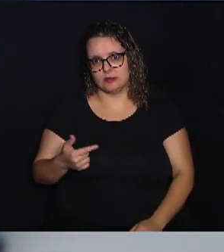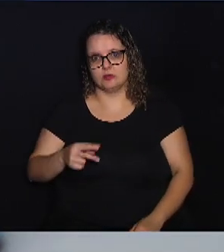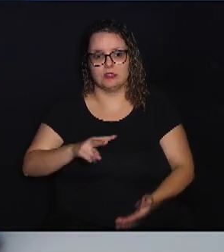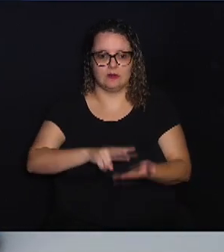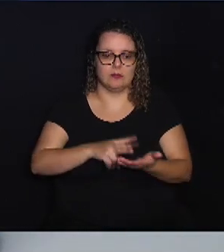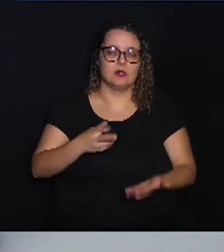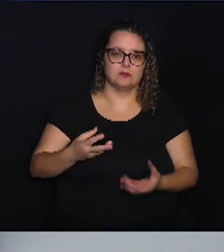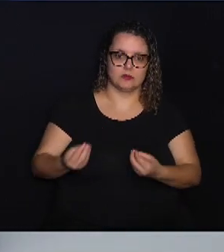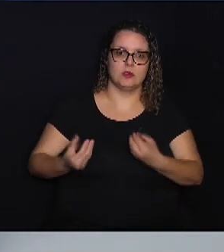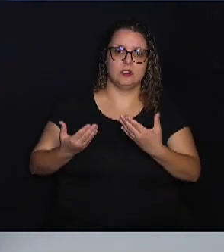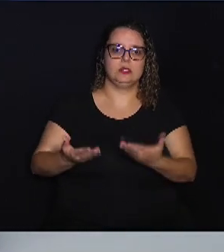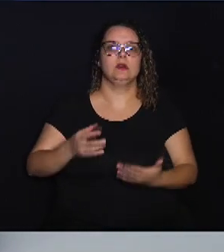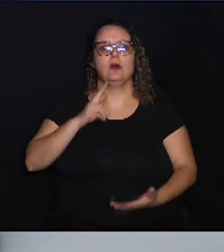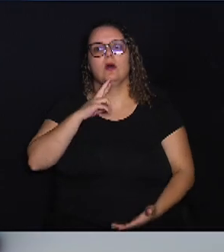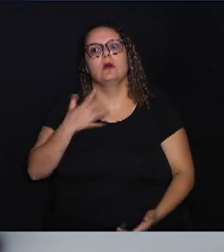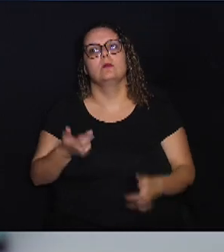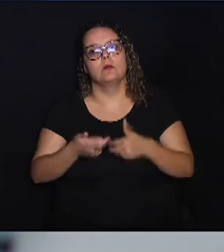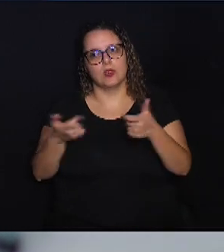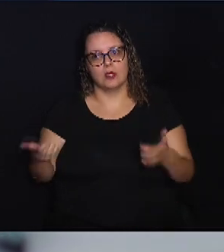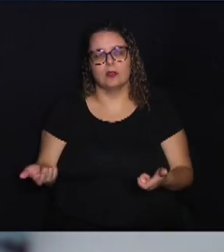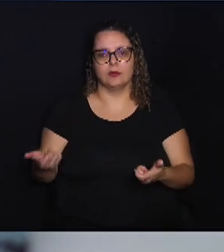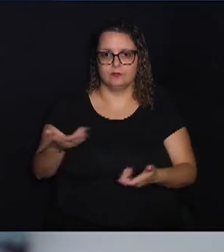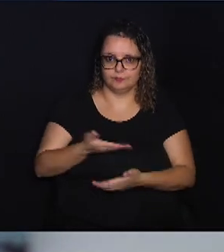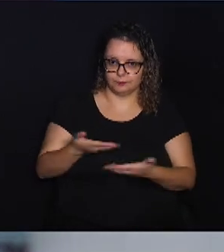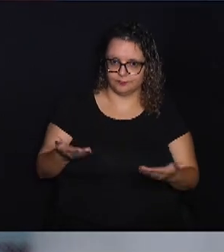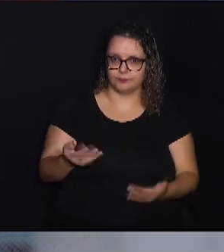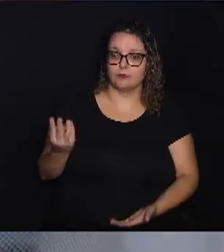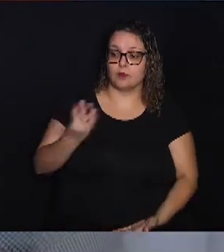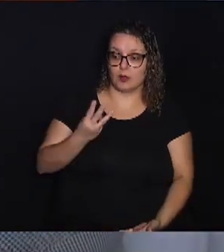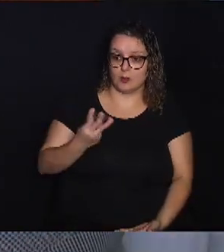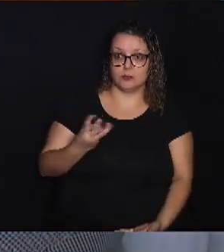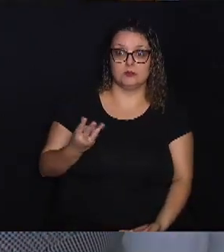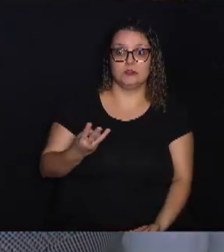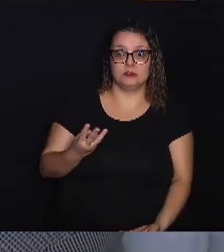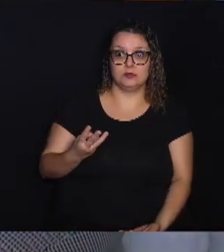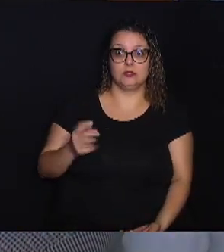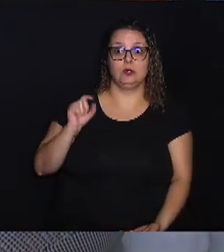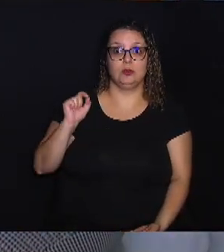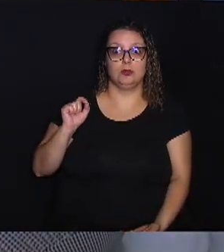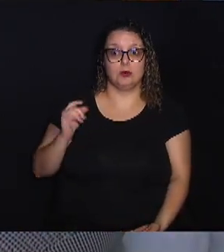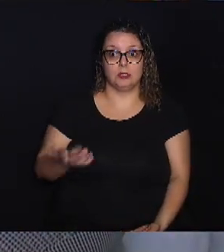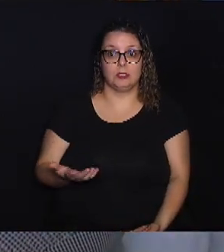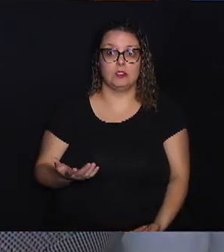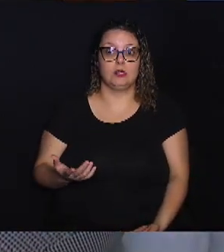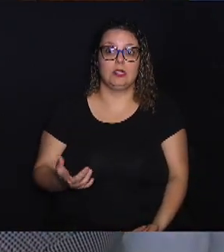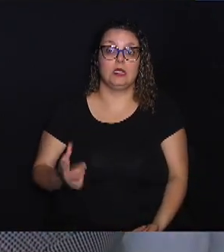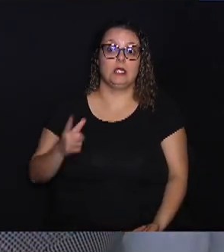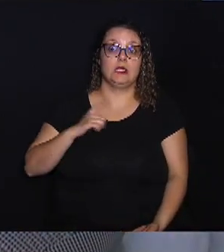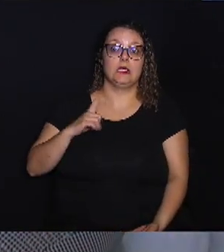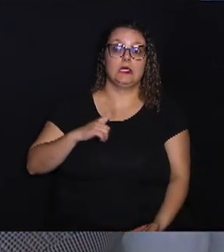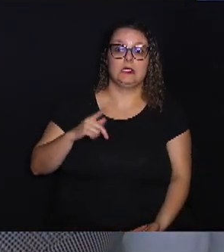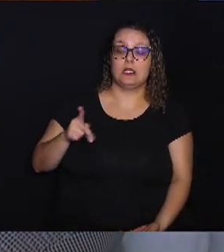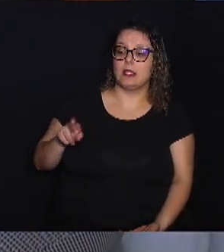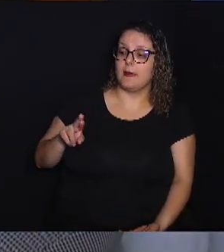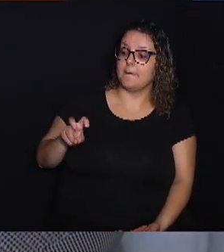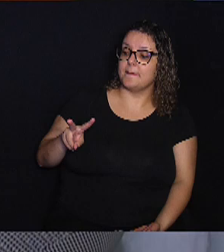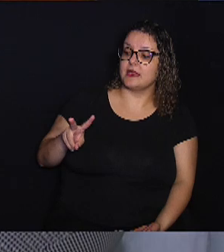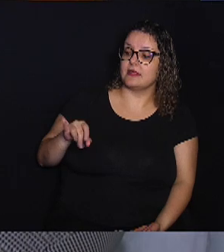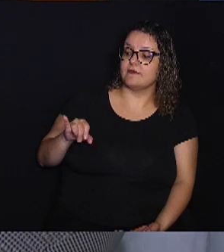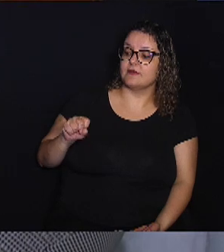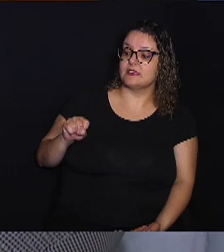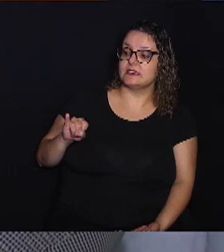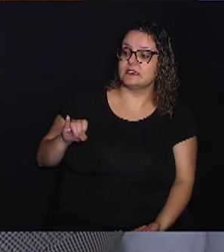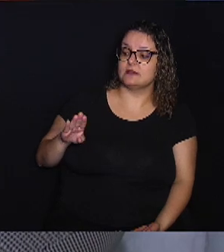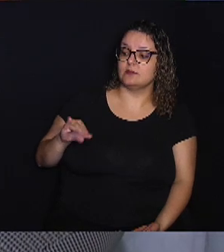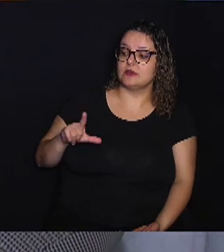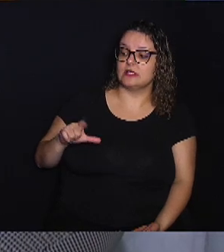traz um retorno bem maior pra você. O terceiro é que você tenha previsibilidade, né? Como